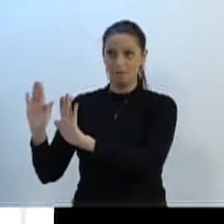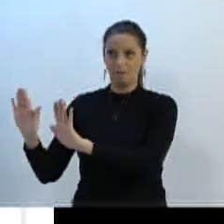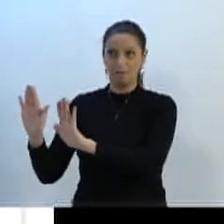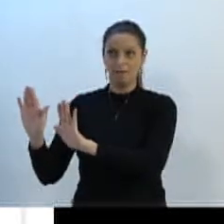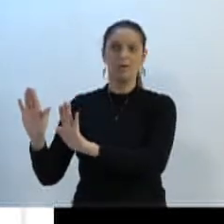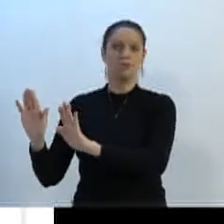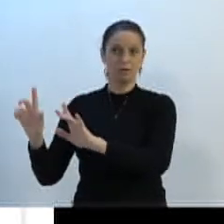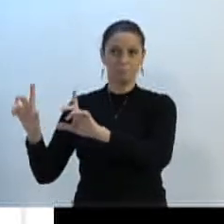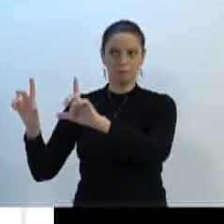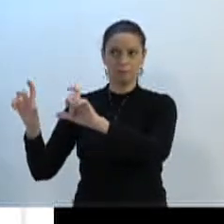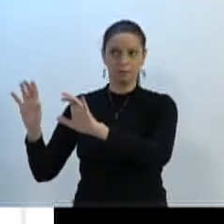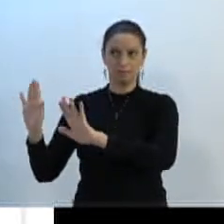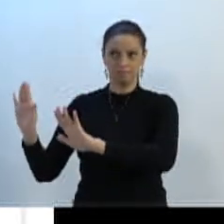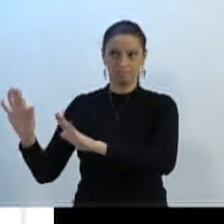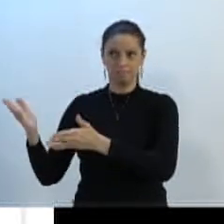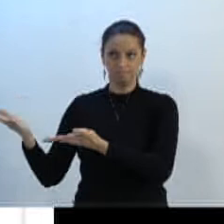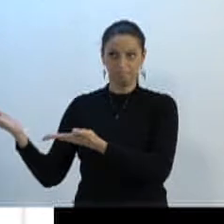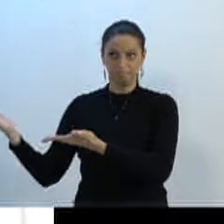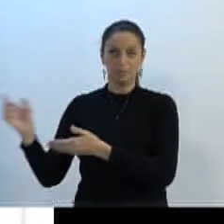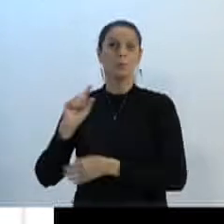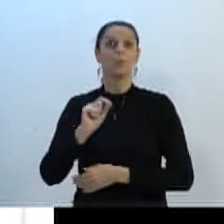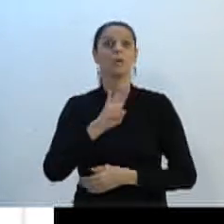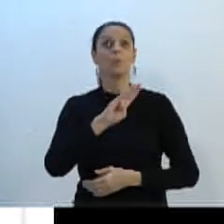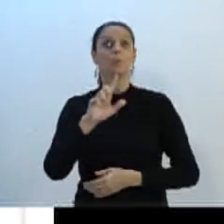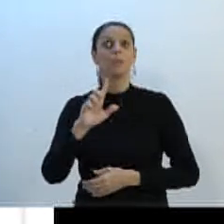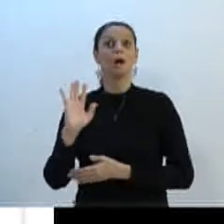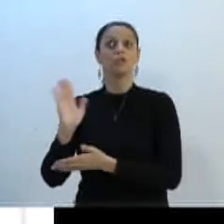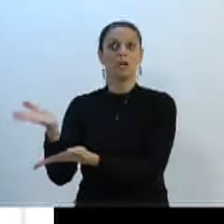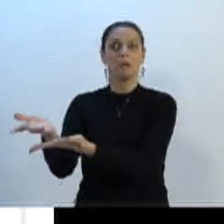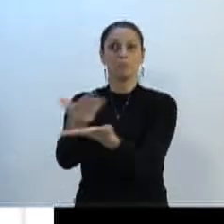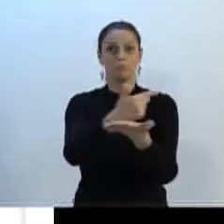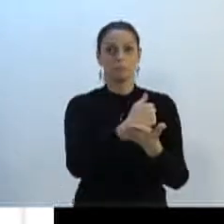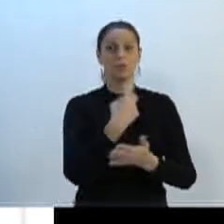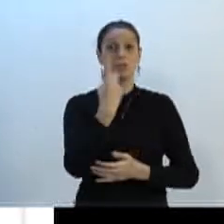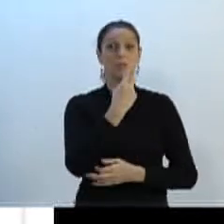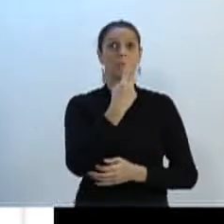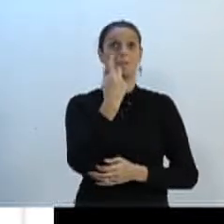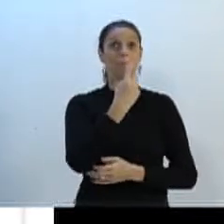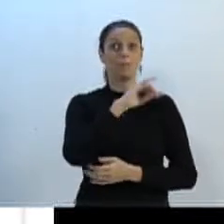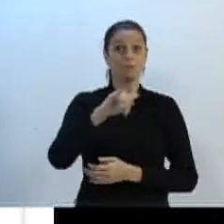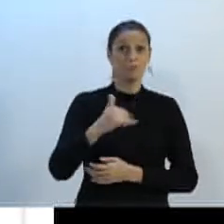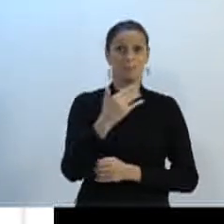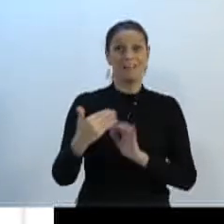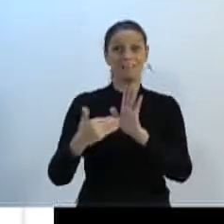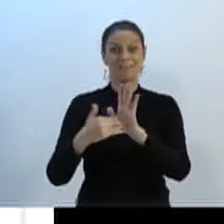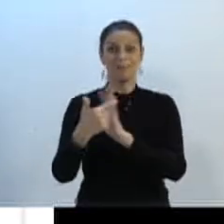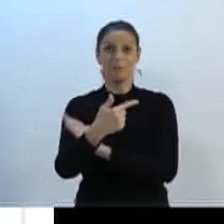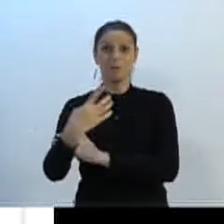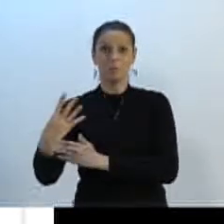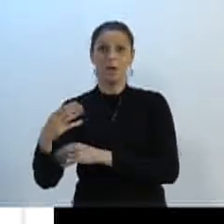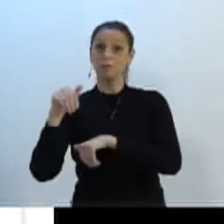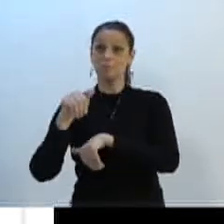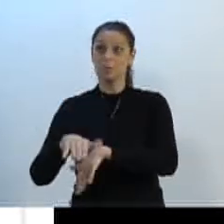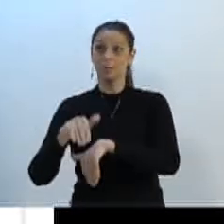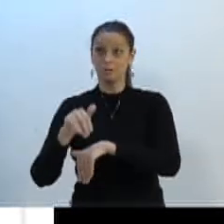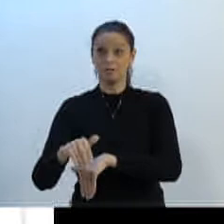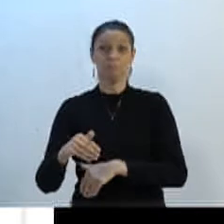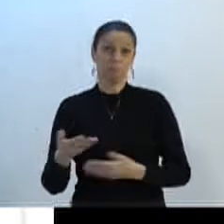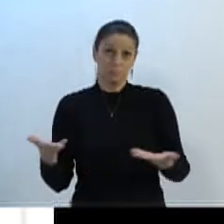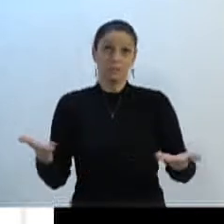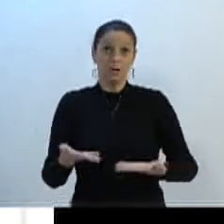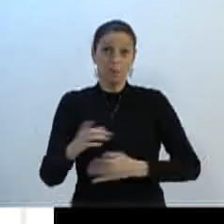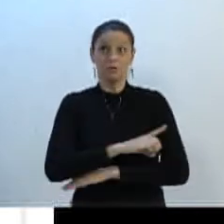Isso é o que Blumenau arrecadou do dia 1º de janeiro ao 24 de setembro. Do dia de hoje.